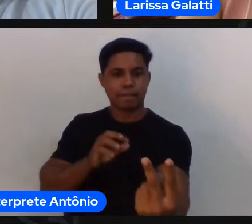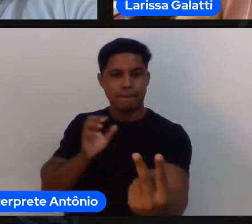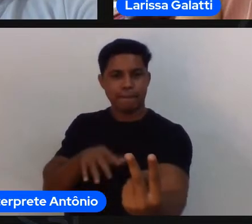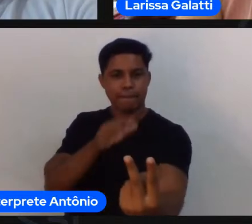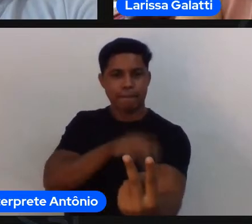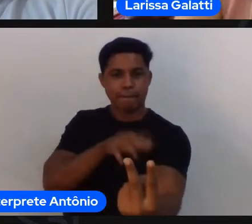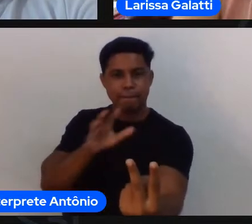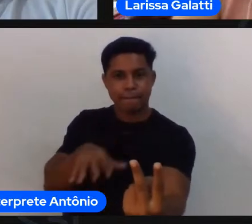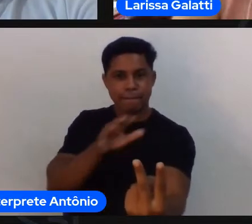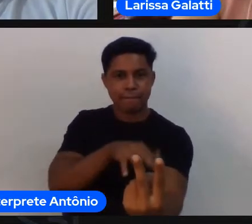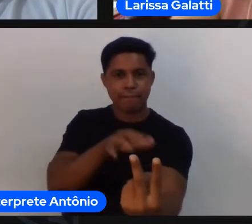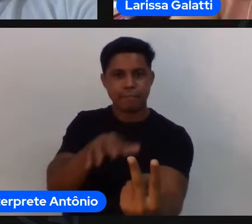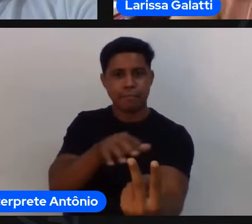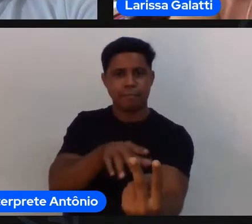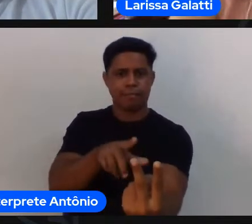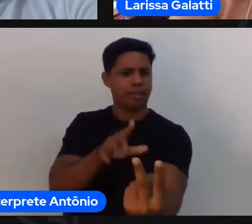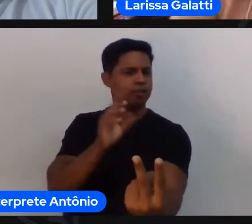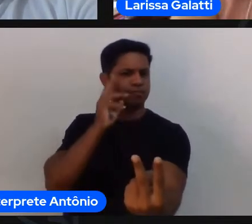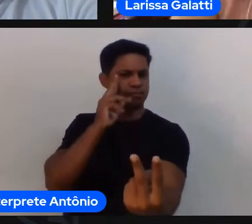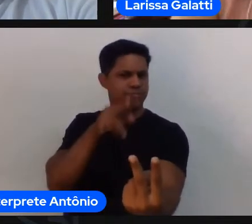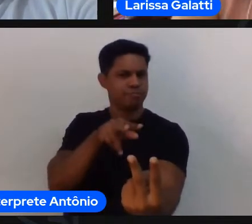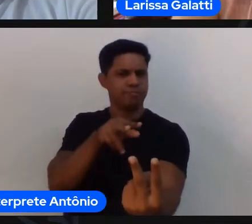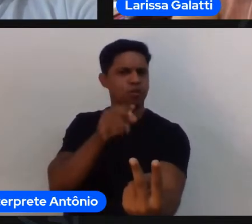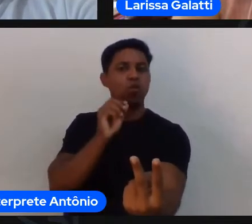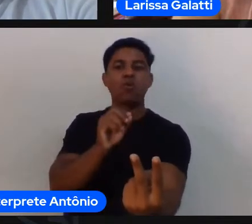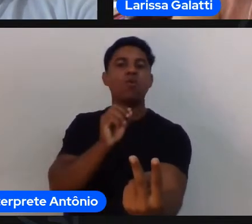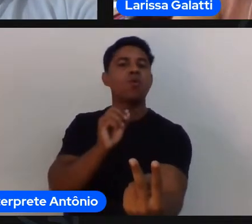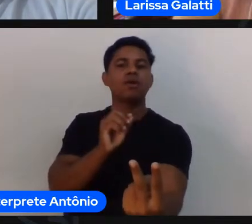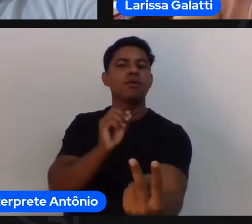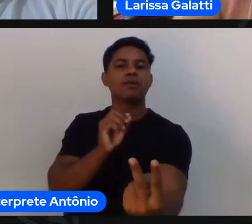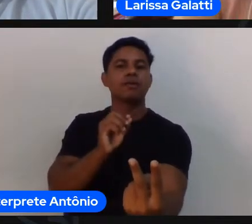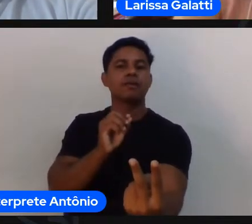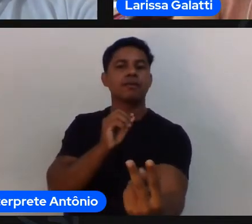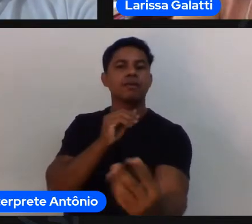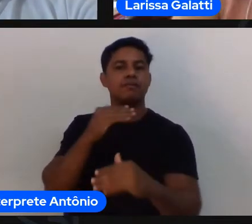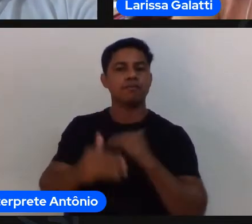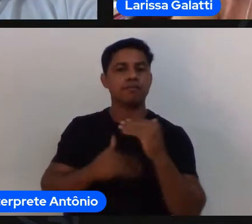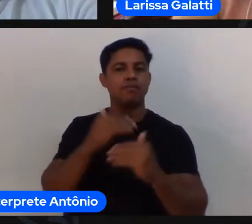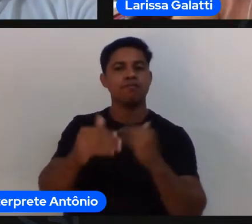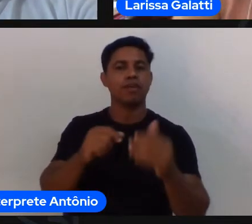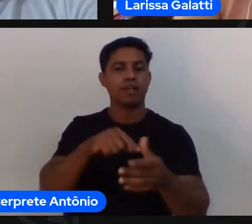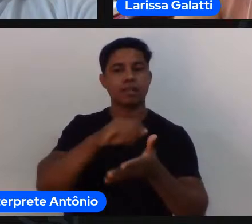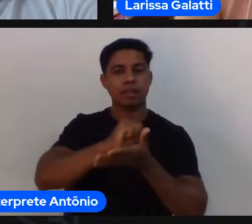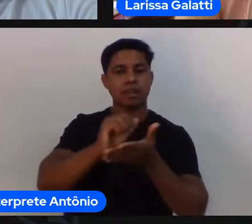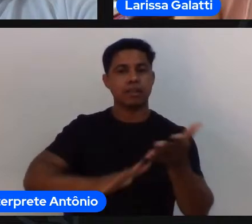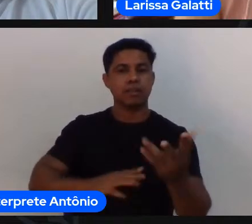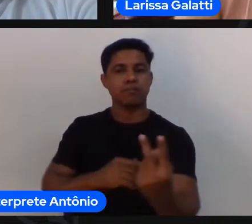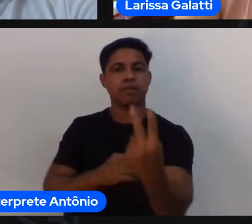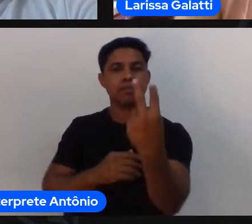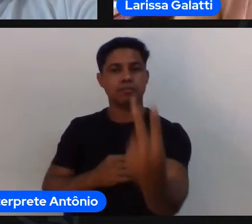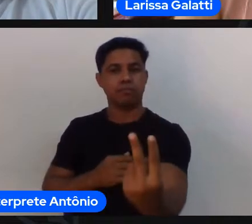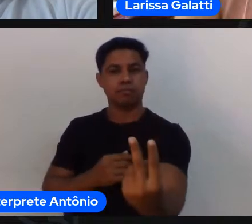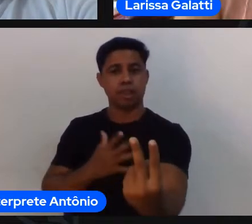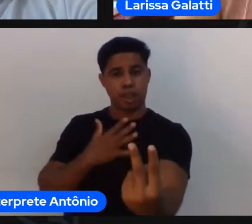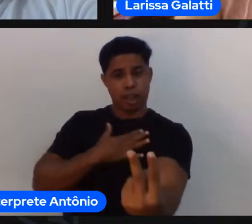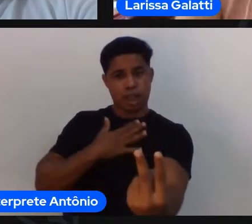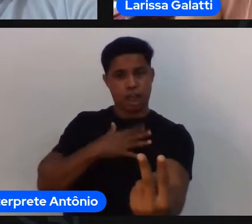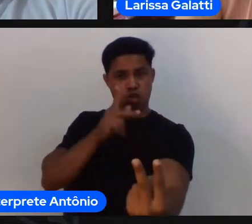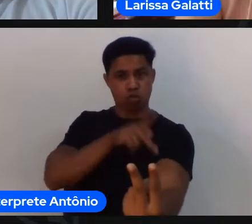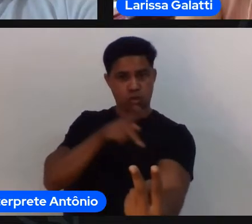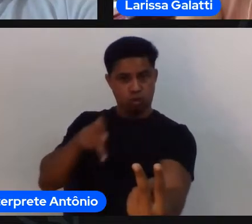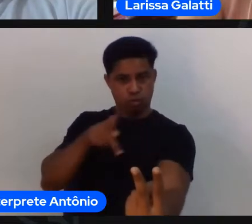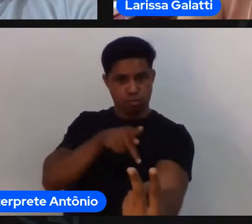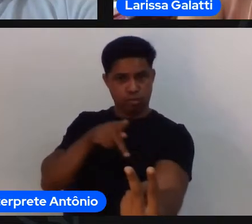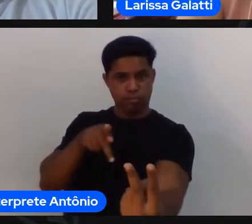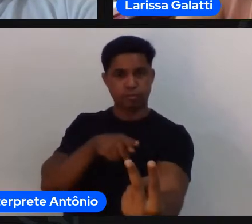mágica aqui né o que eu tô trabalhando aqui né nessa atividade se eu sou um professor uma professora que organiza minha